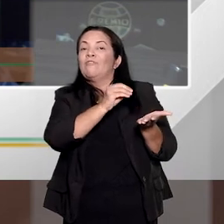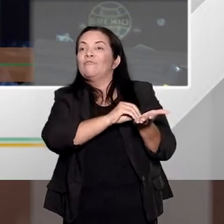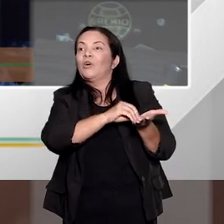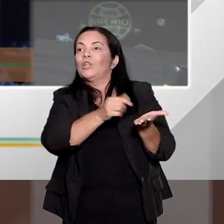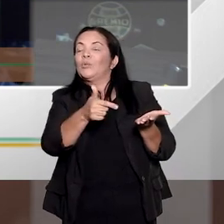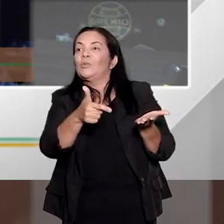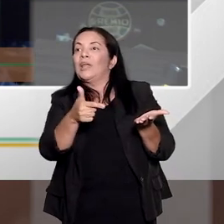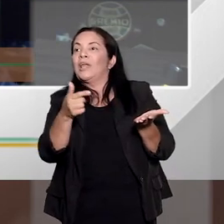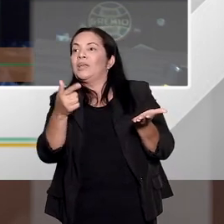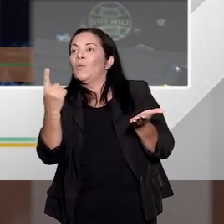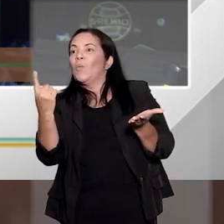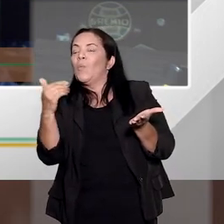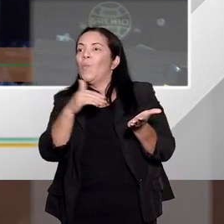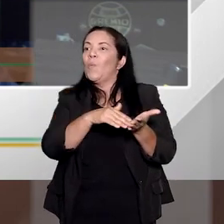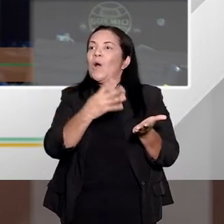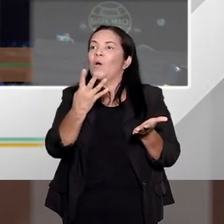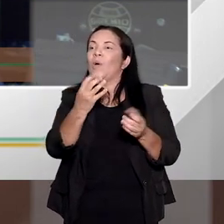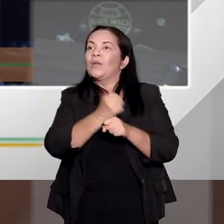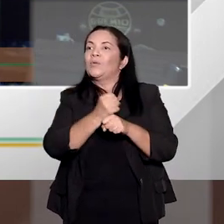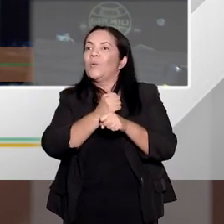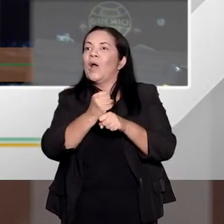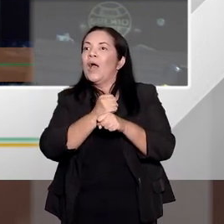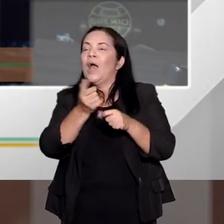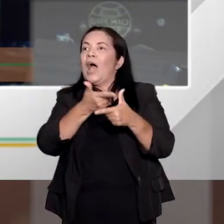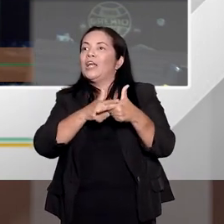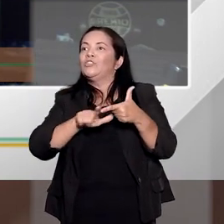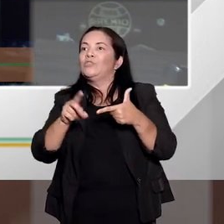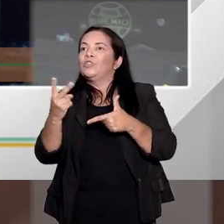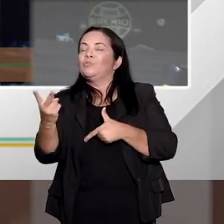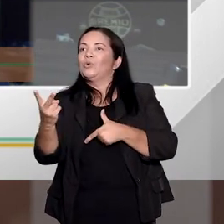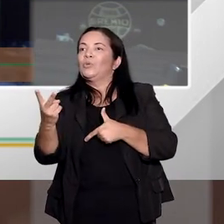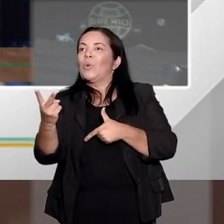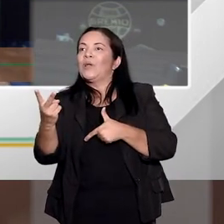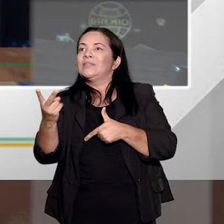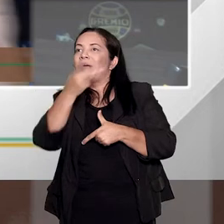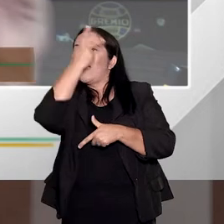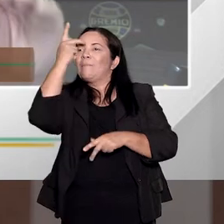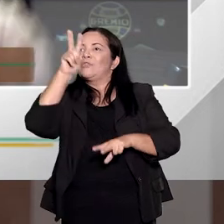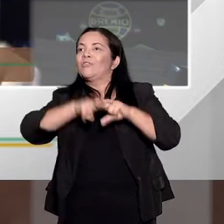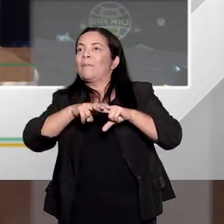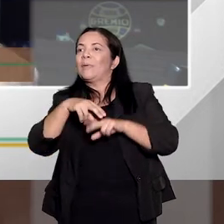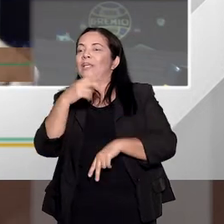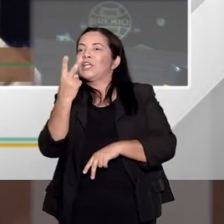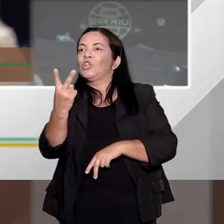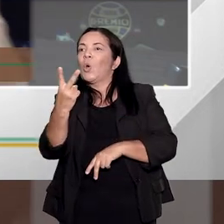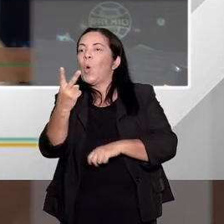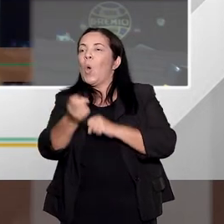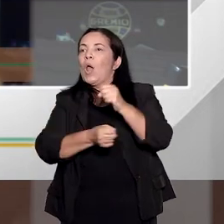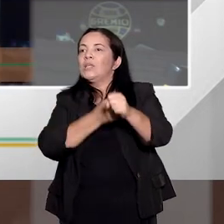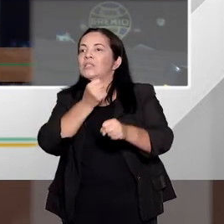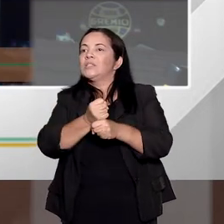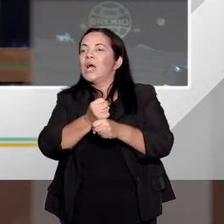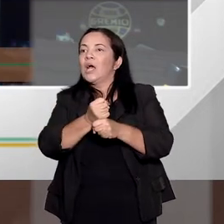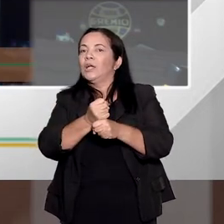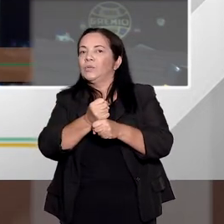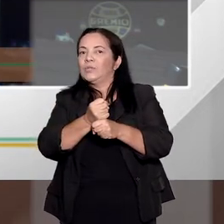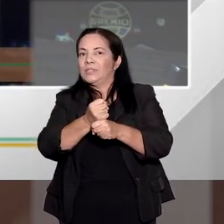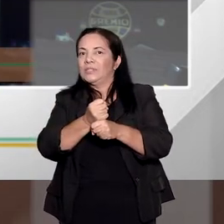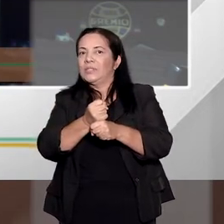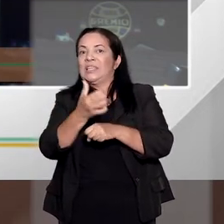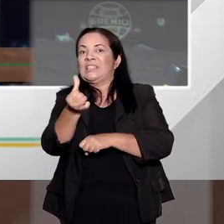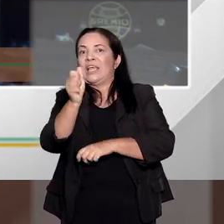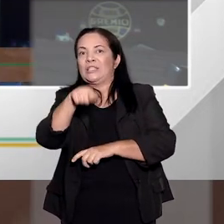ano mais quatro, cinco, divide por dois, tu pode chegar até dois e meio. Isso na primeira fase de fixação da pena, nesse exemplo que eu dei.